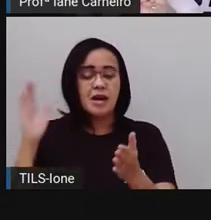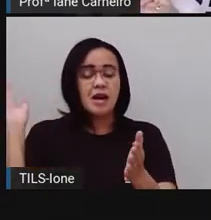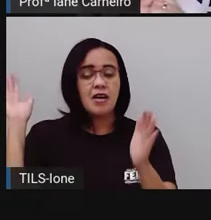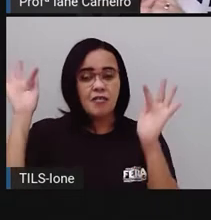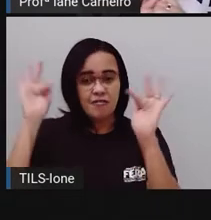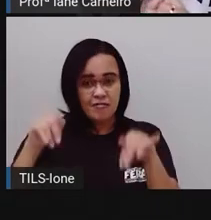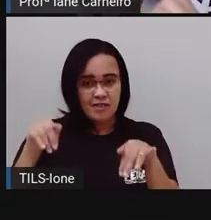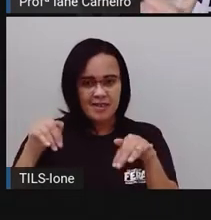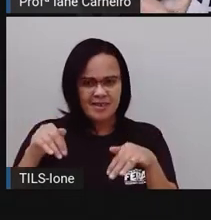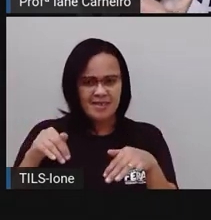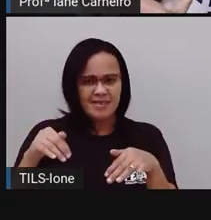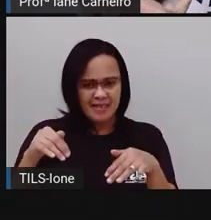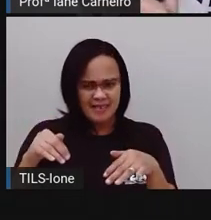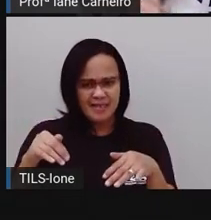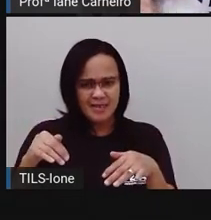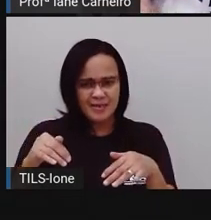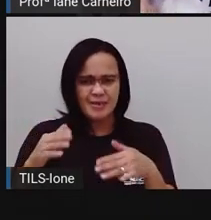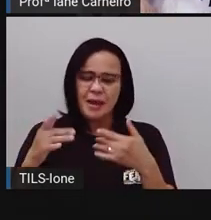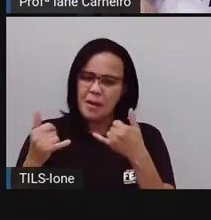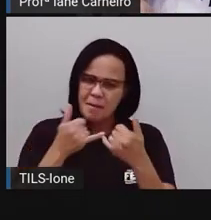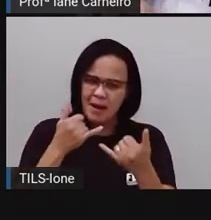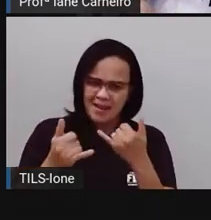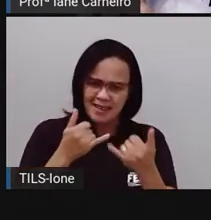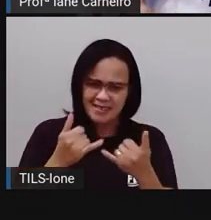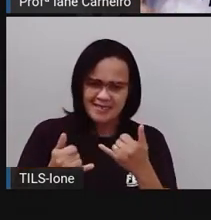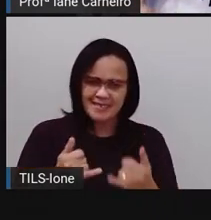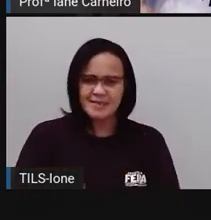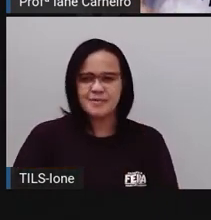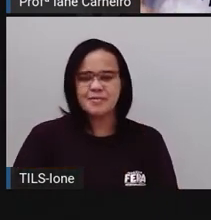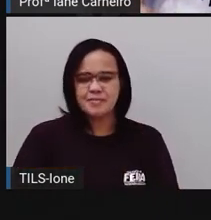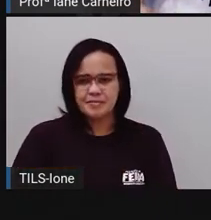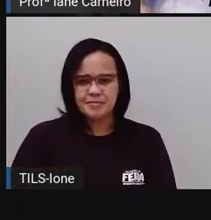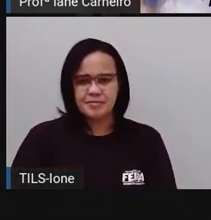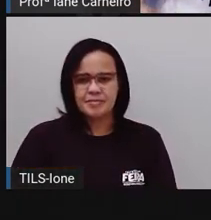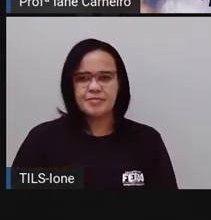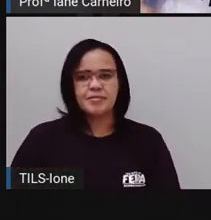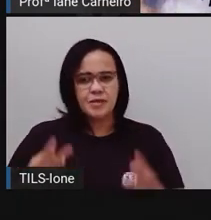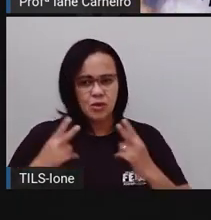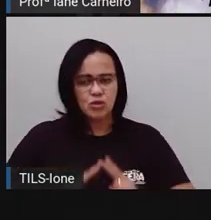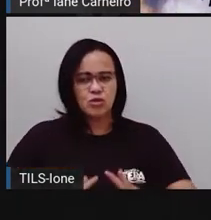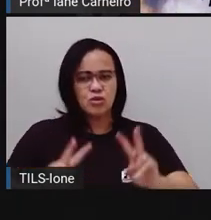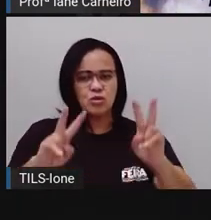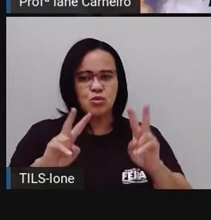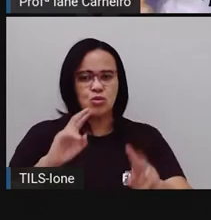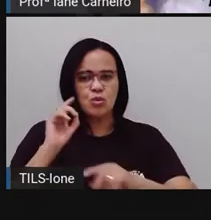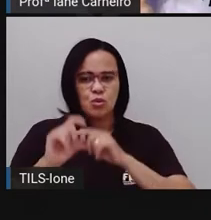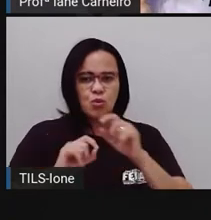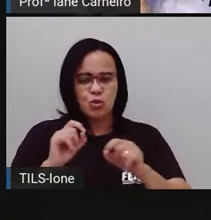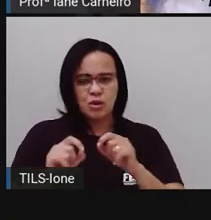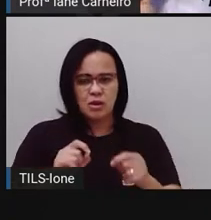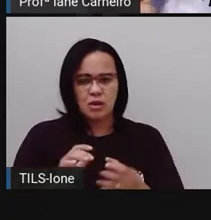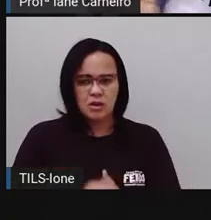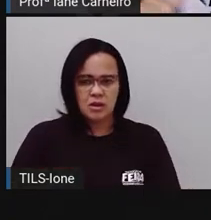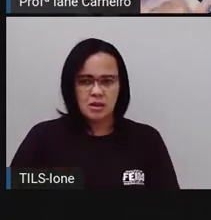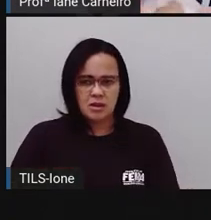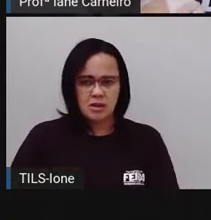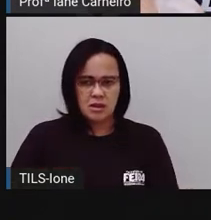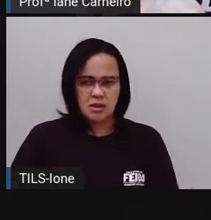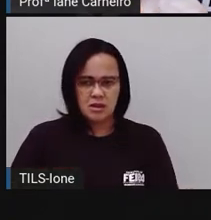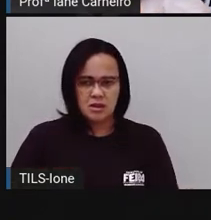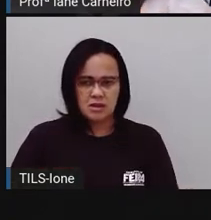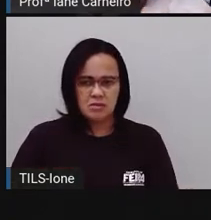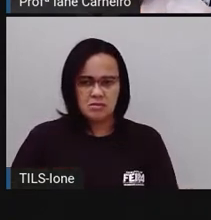da história. Entenderam? E aí, continua, ó... E isto, o que é, né? Vocês